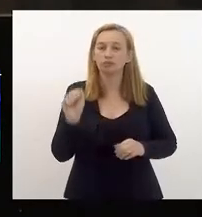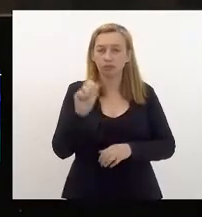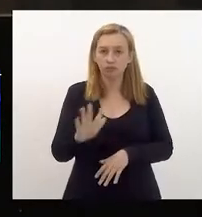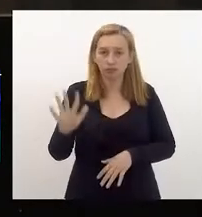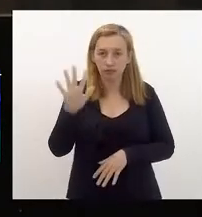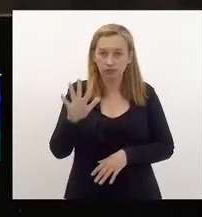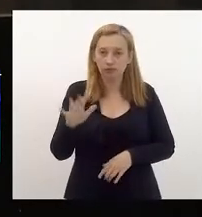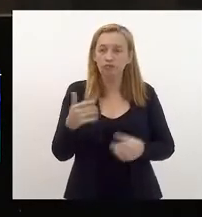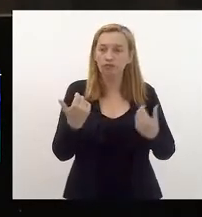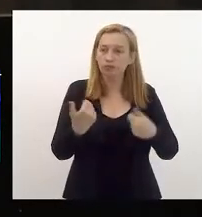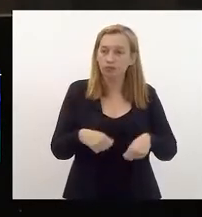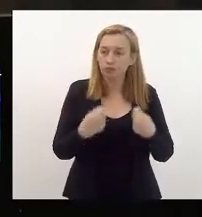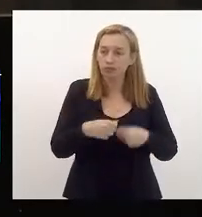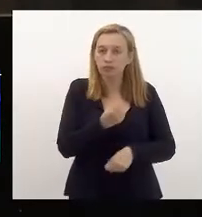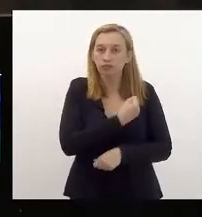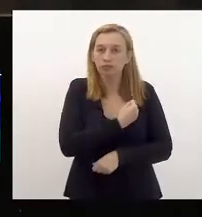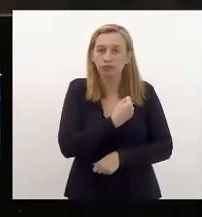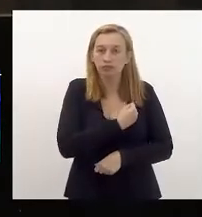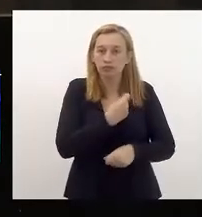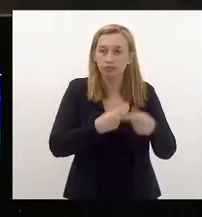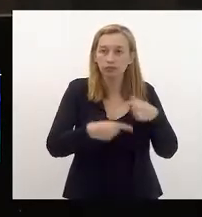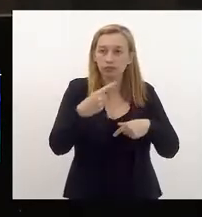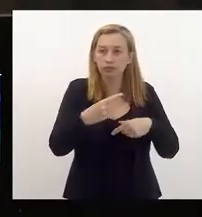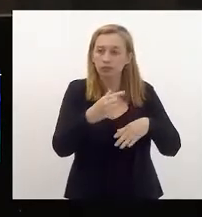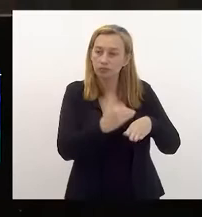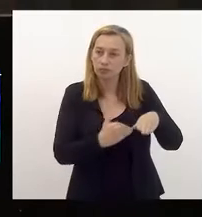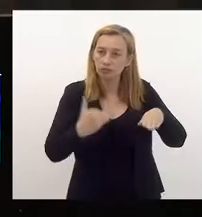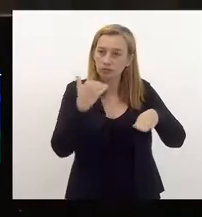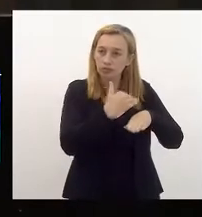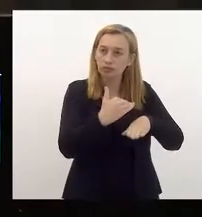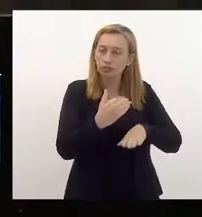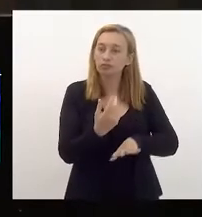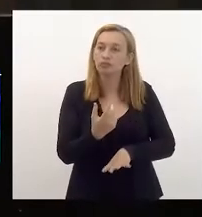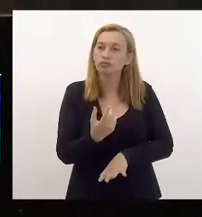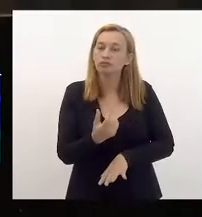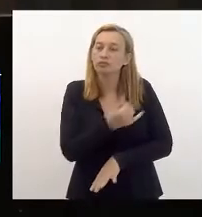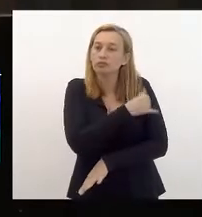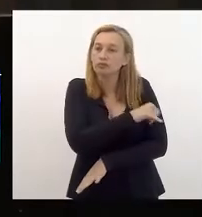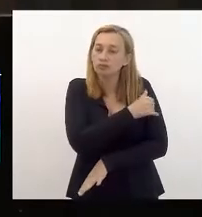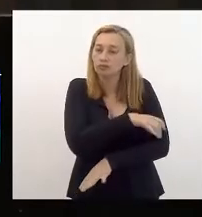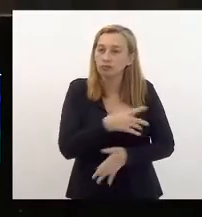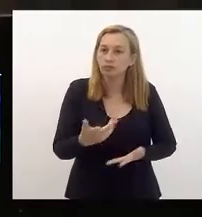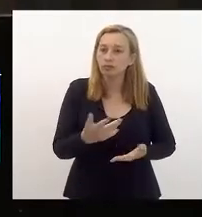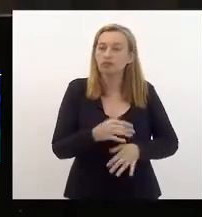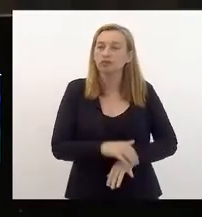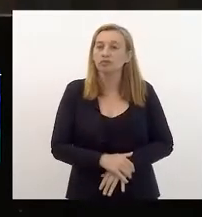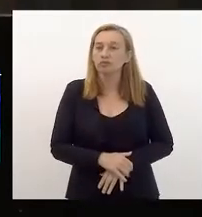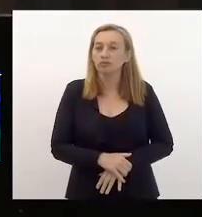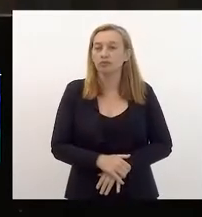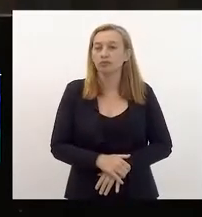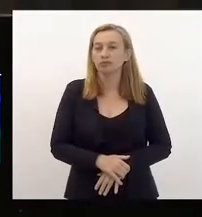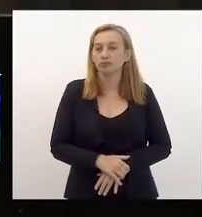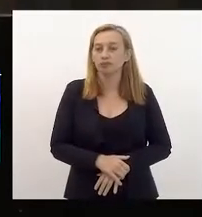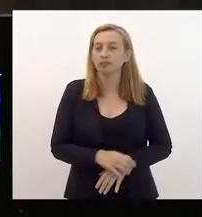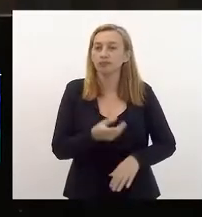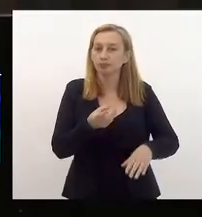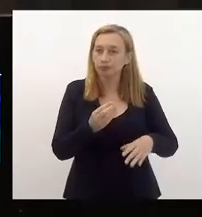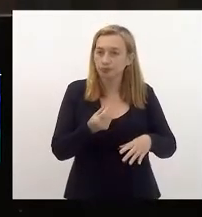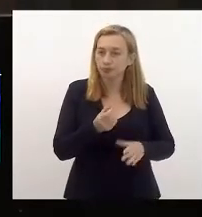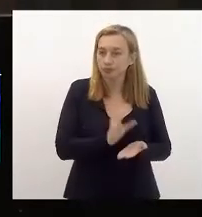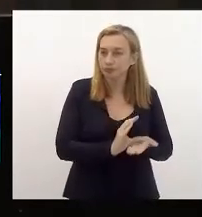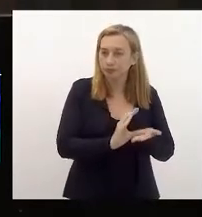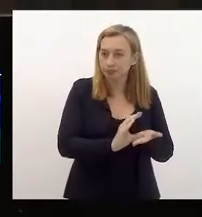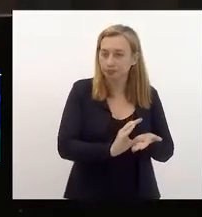Precisamos de dados do SuperaRio. A gente quer a garantia do programa SuperaRio no orçamento.